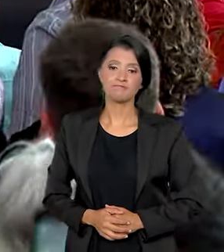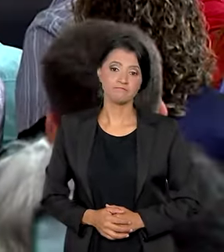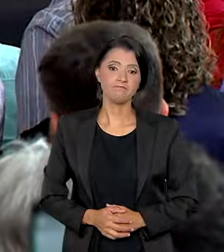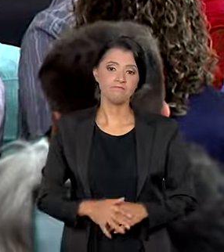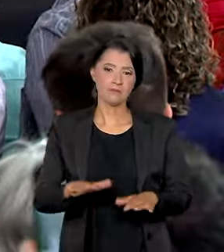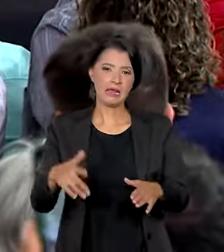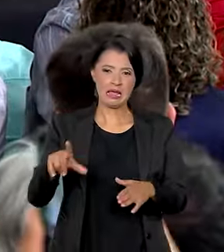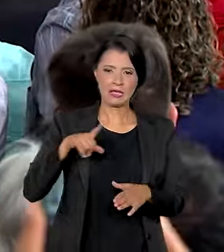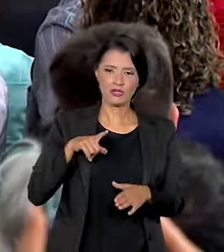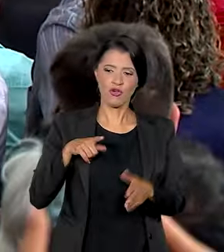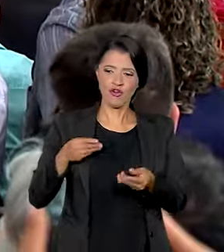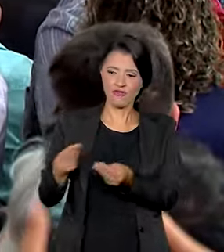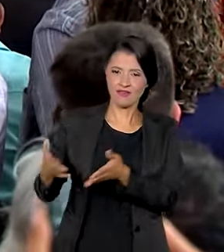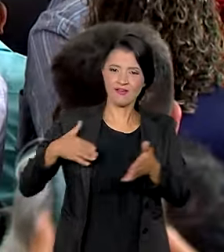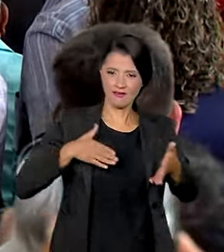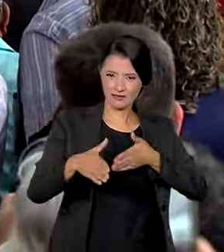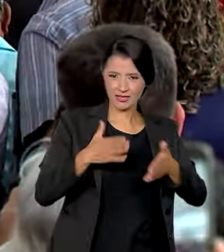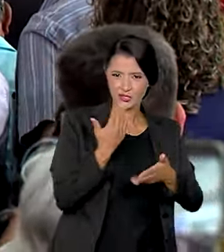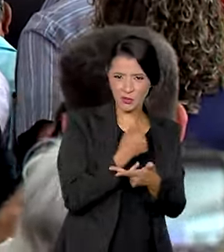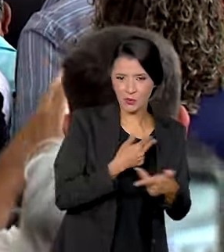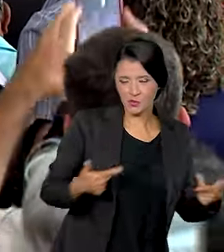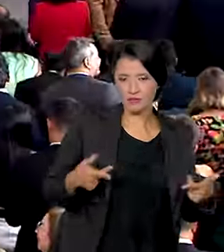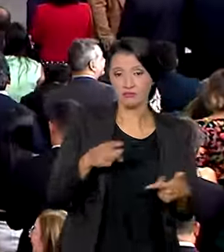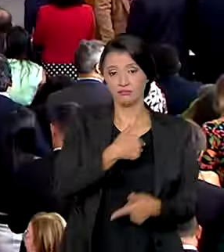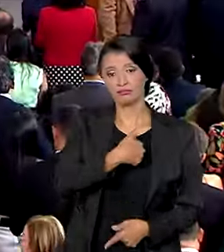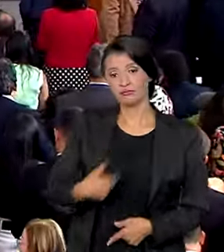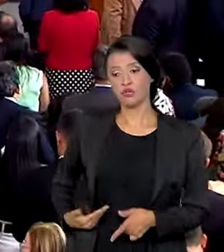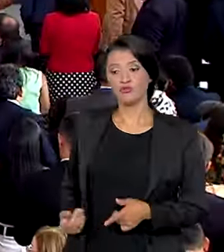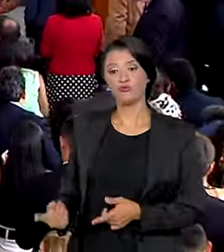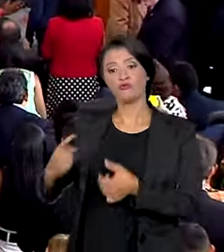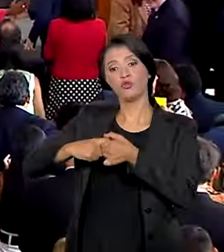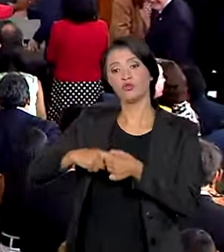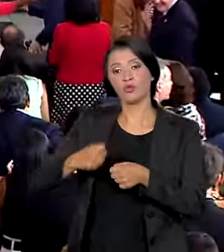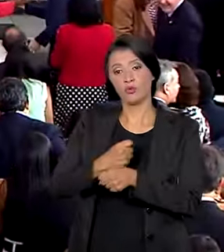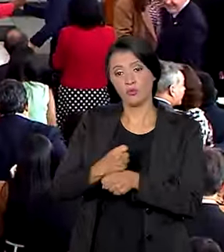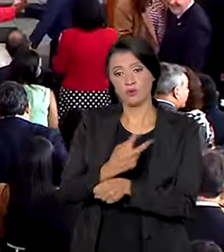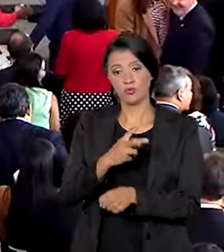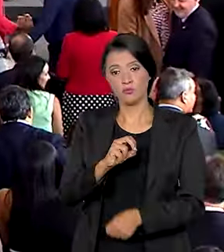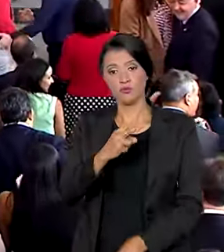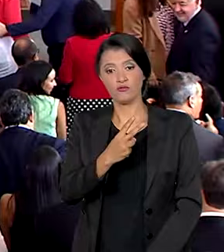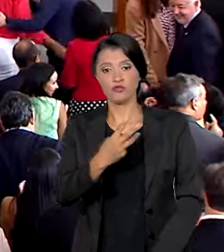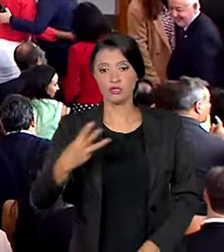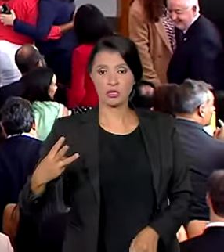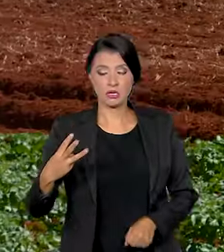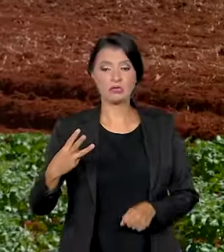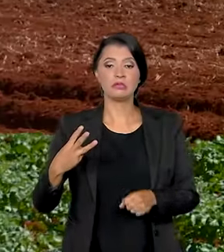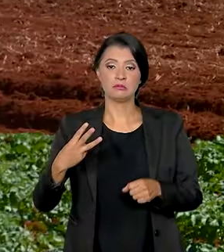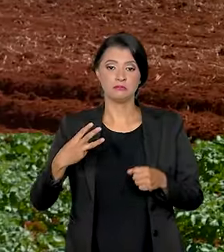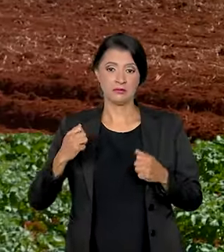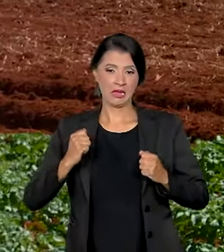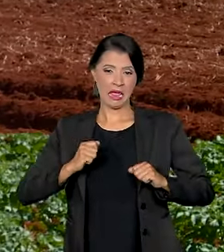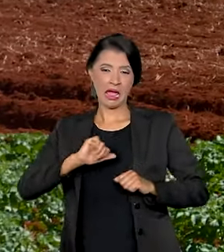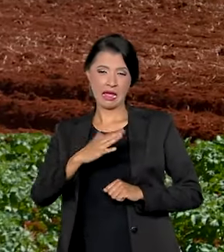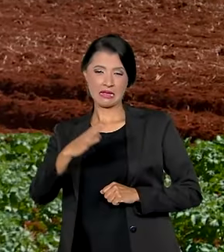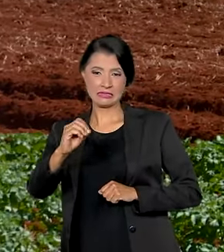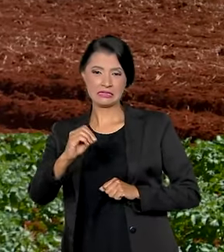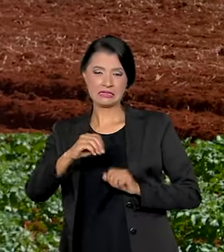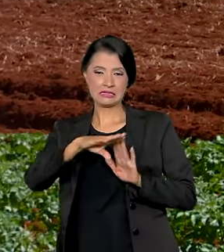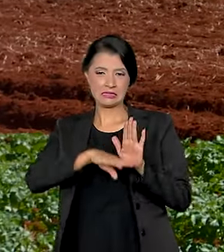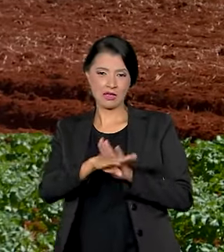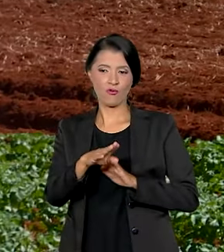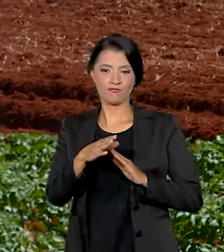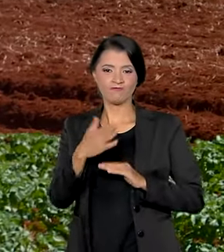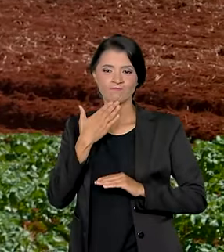Muito mais do que dar o acesso à alimentação, o governo retomou em 2023 ações que priorizam pequenos